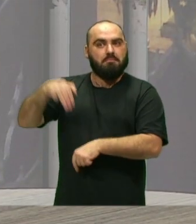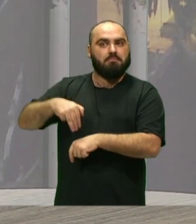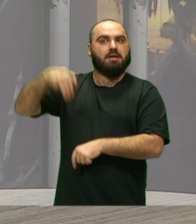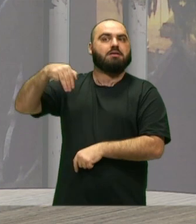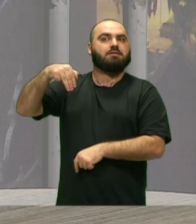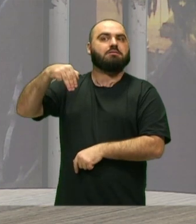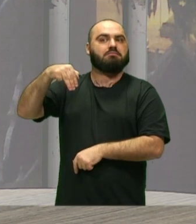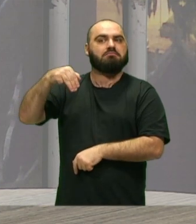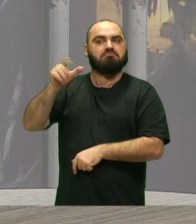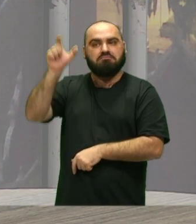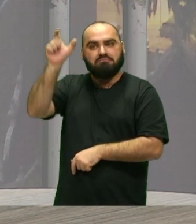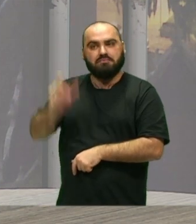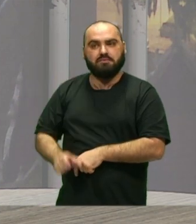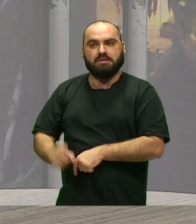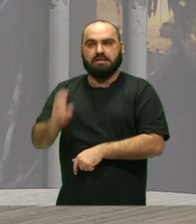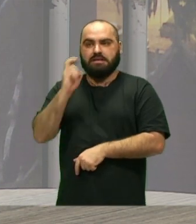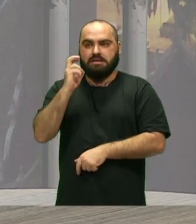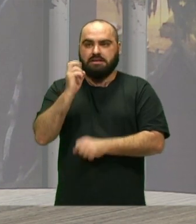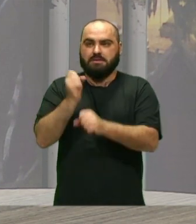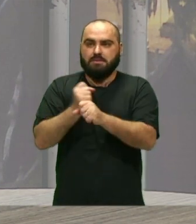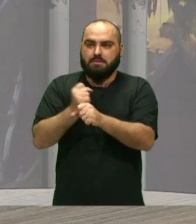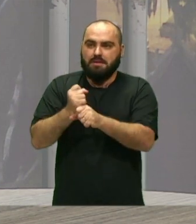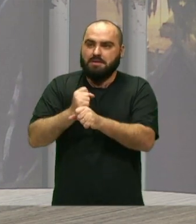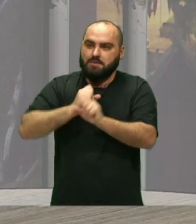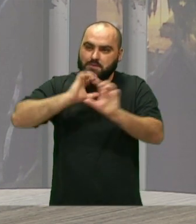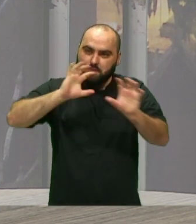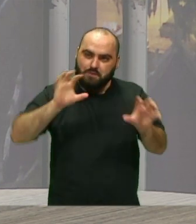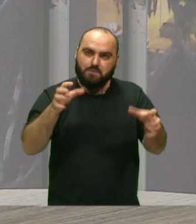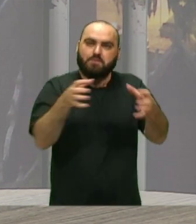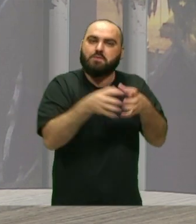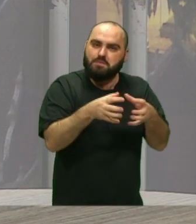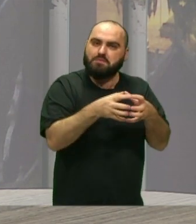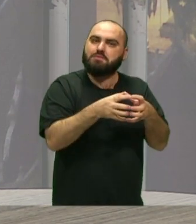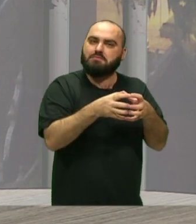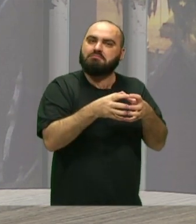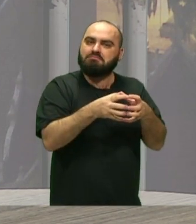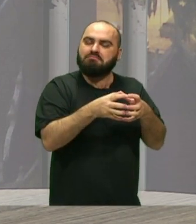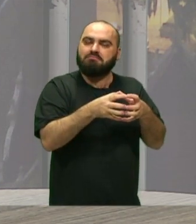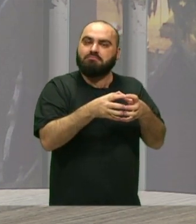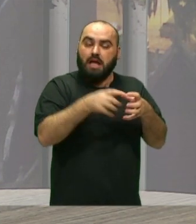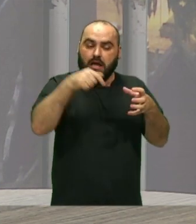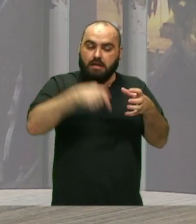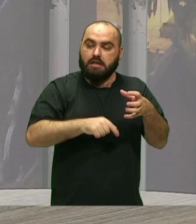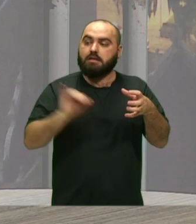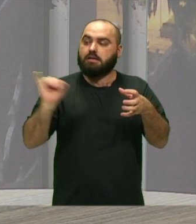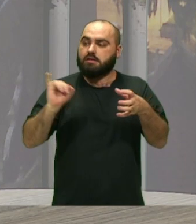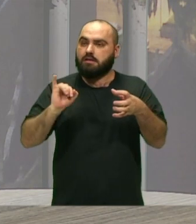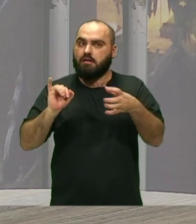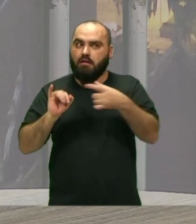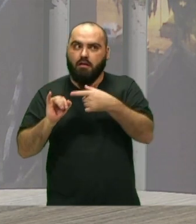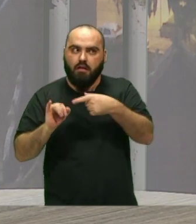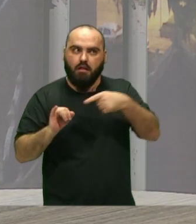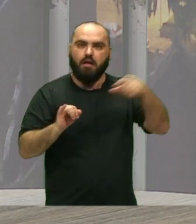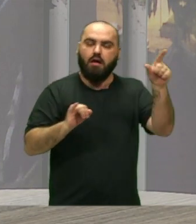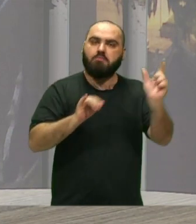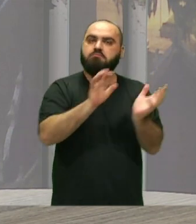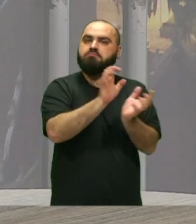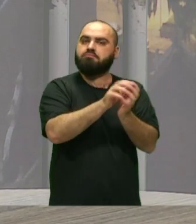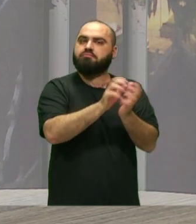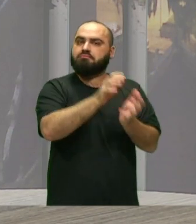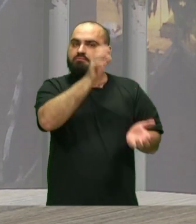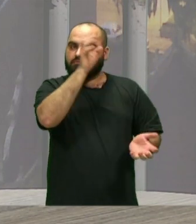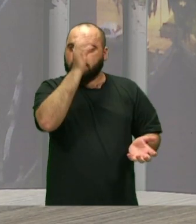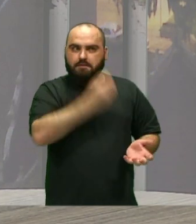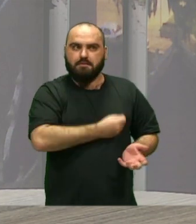Pra celebrar os cinco anos Do nosso grupo Que é uma filial desse movimento Que sim, transforma muitas vidas No Brasil